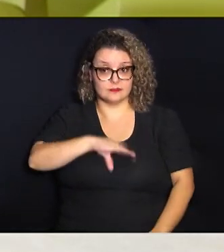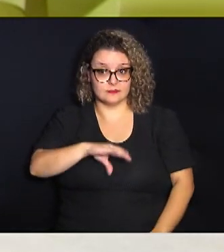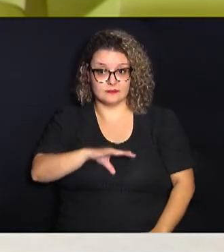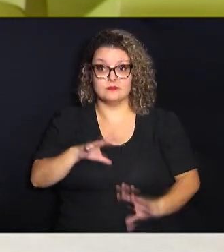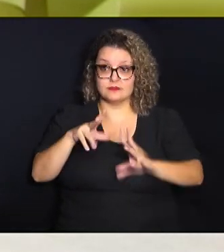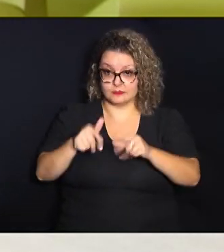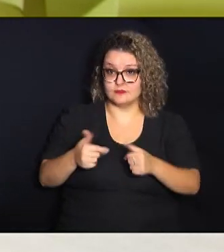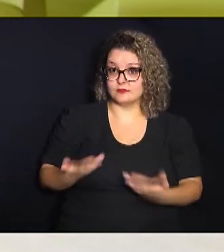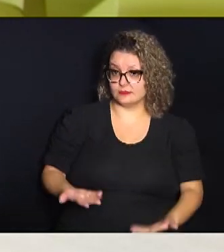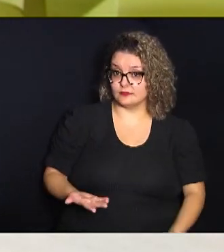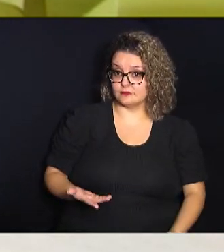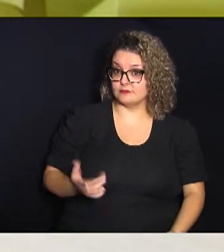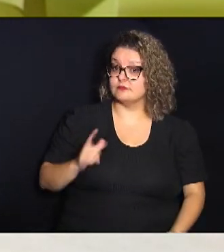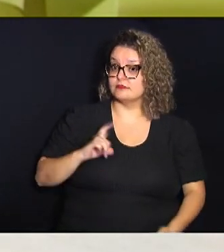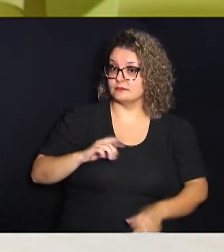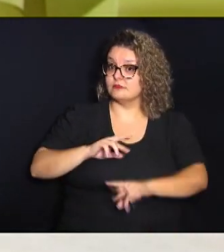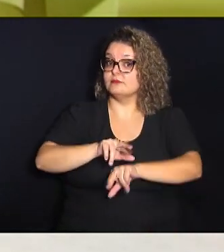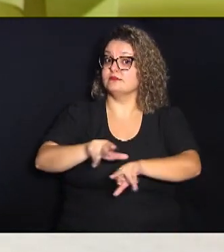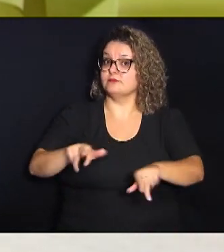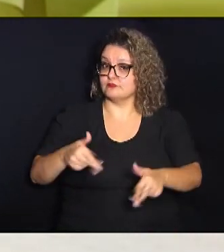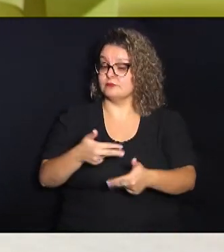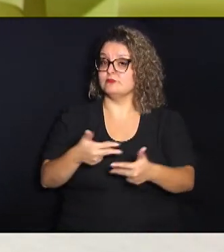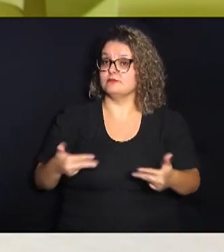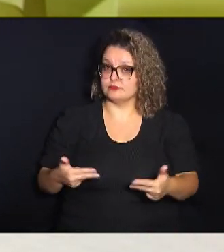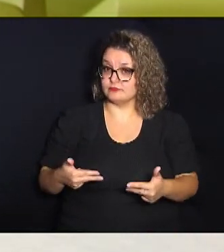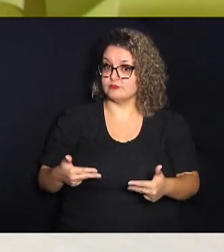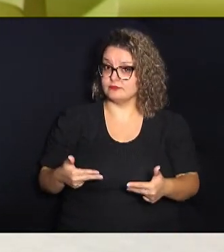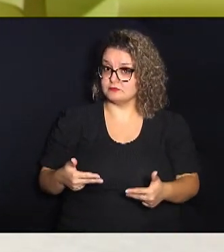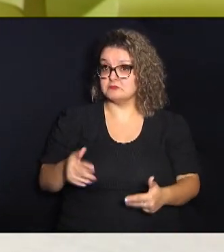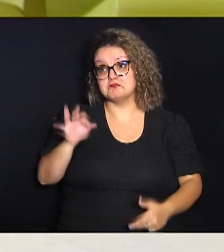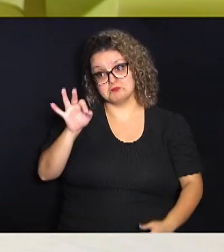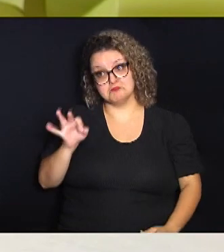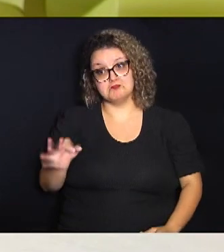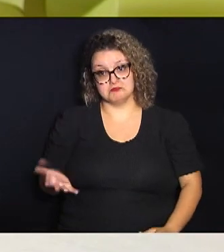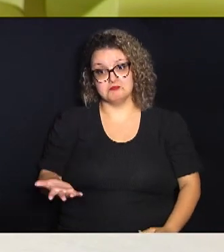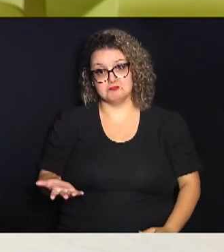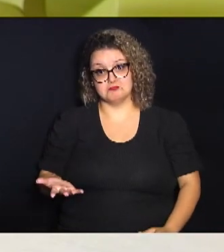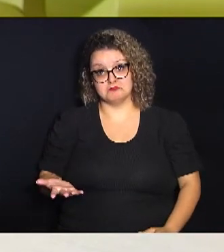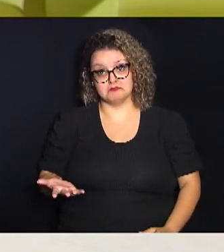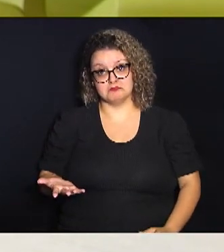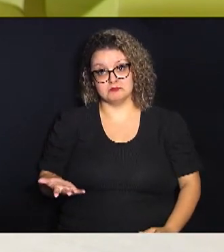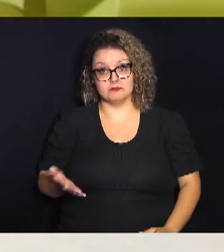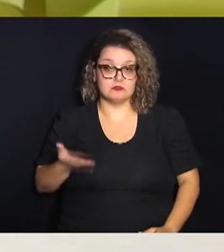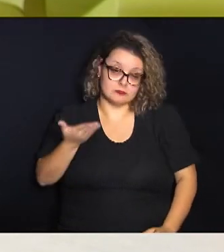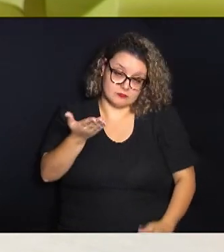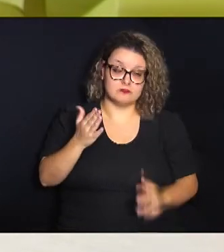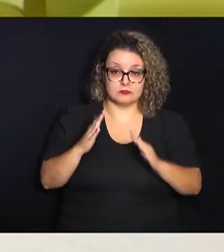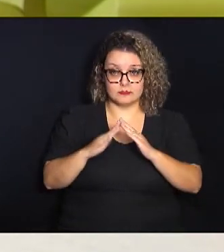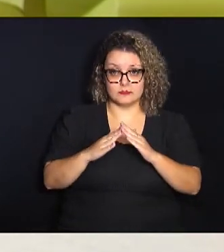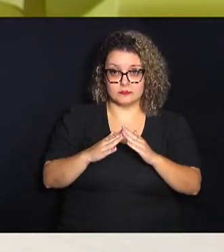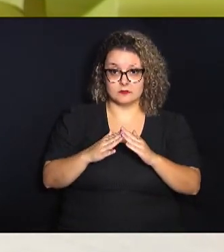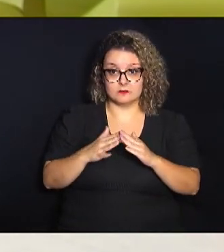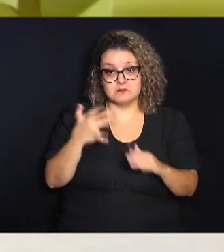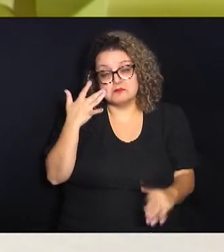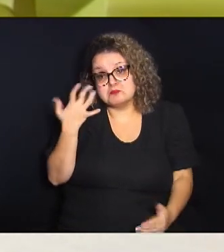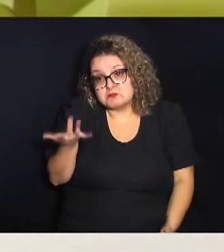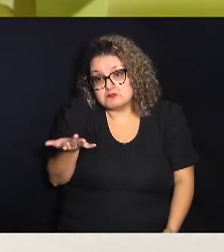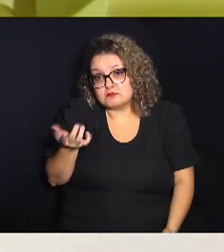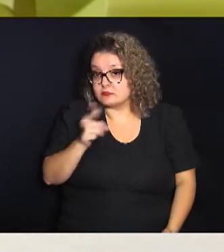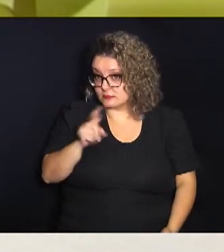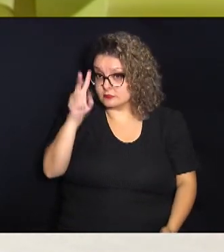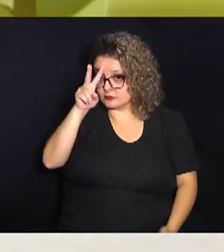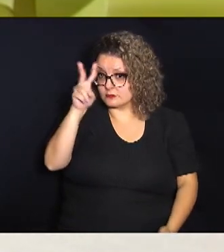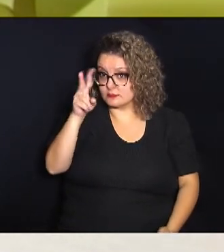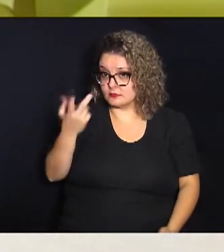mais tem muita coisa que provavelmente você aí de casa não saiba ou não vá se lembrar porque